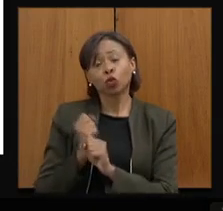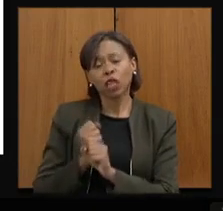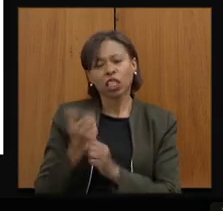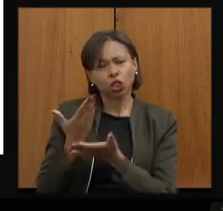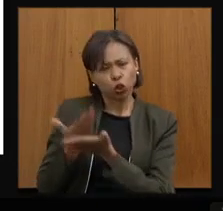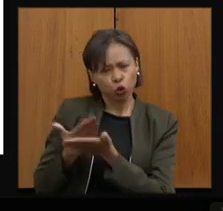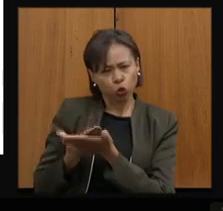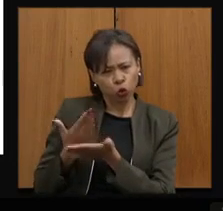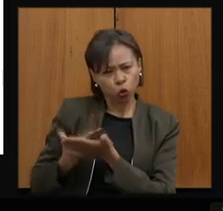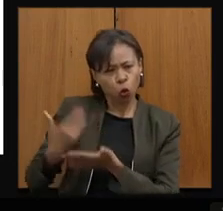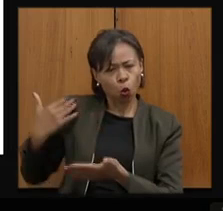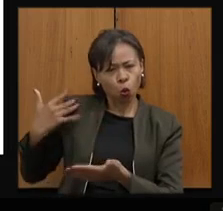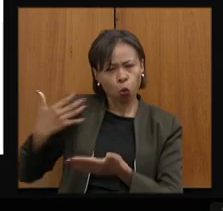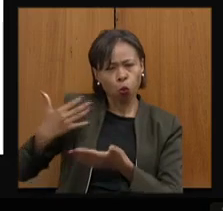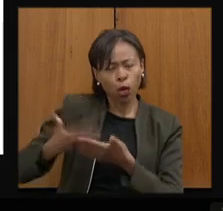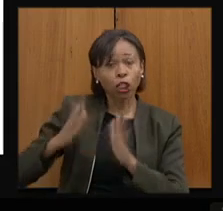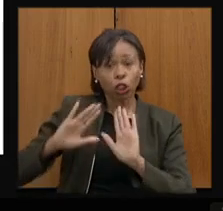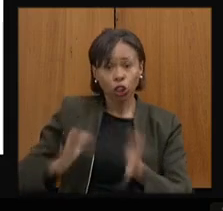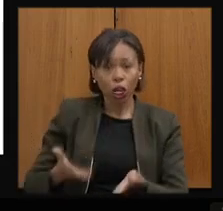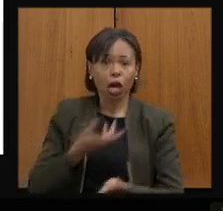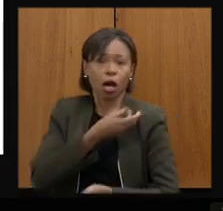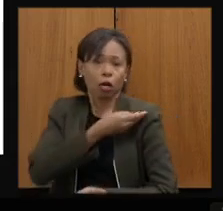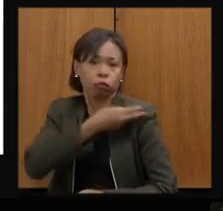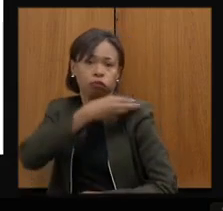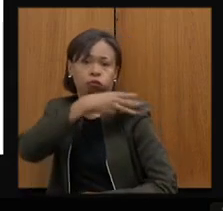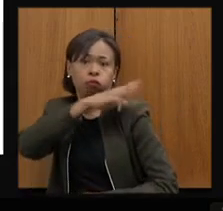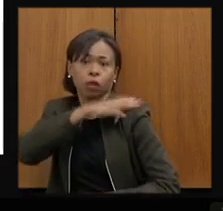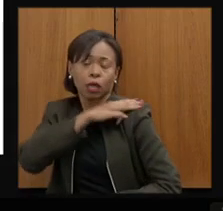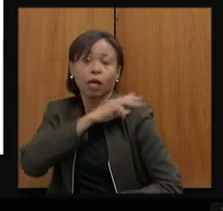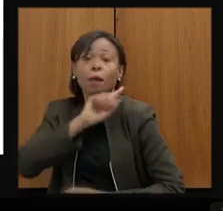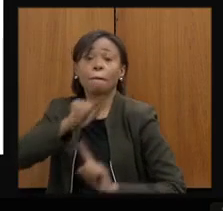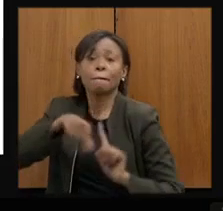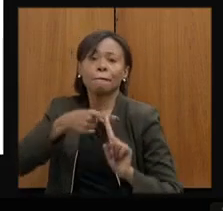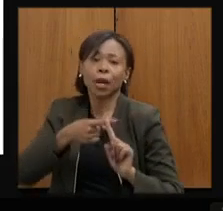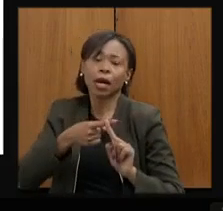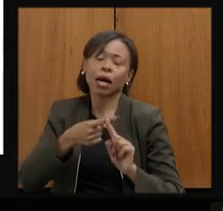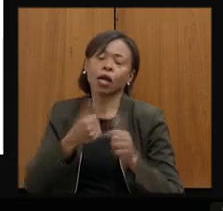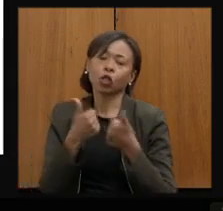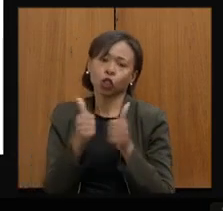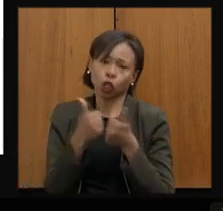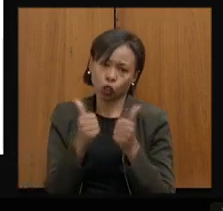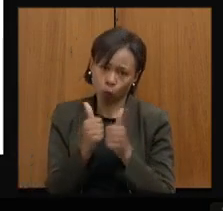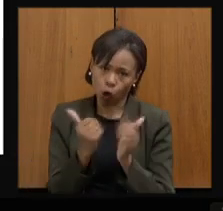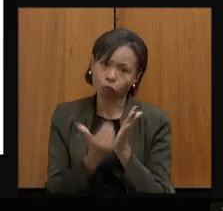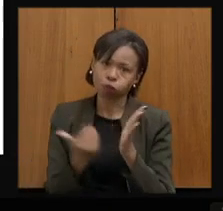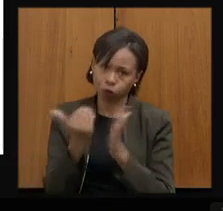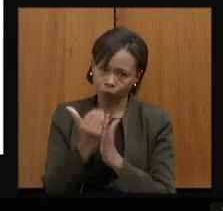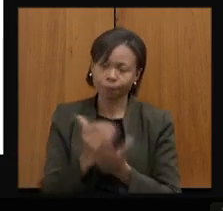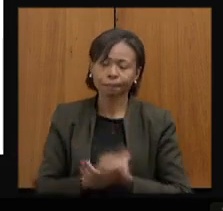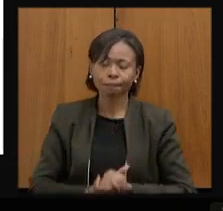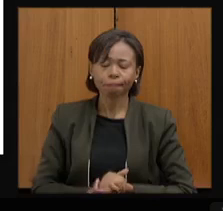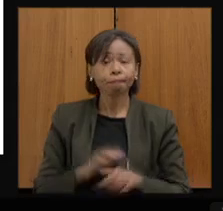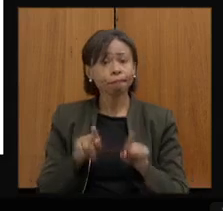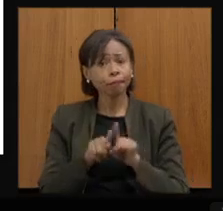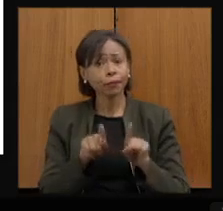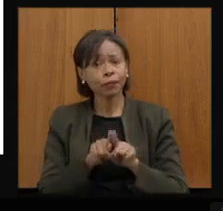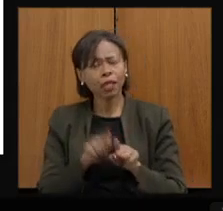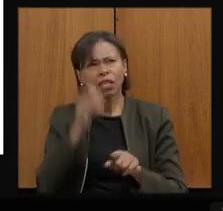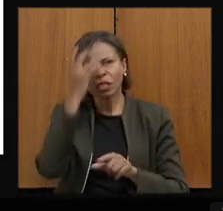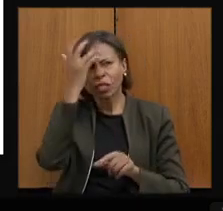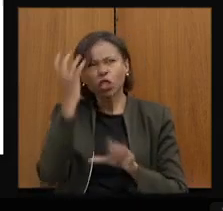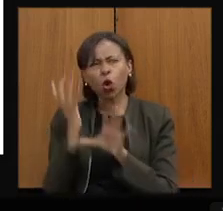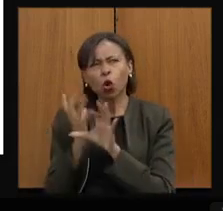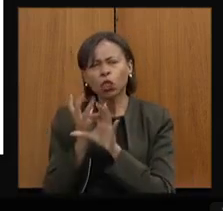já contemplam o novo ensino médio, com o aumento do transporte. Tivemos também esse aumento, então,